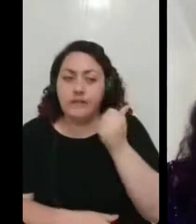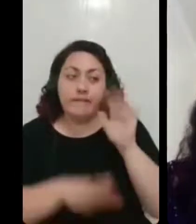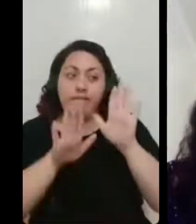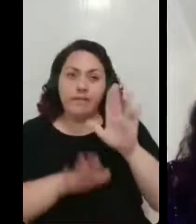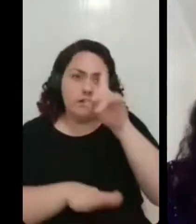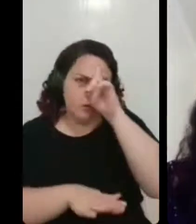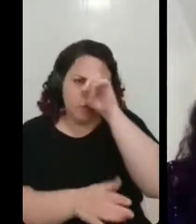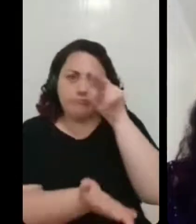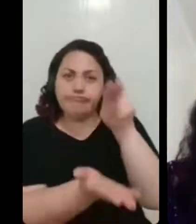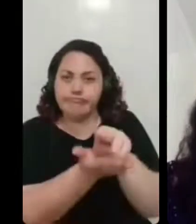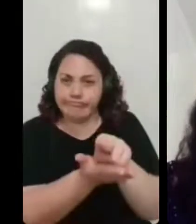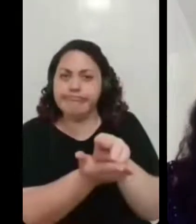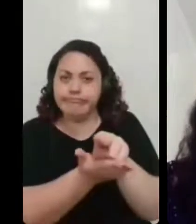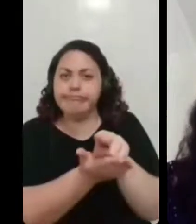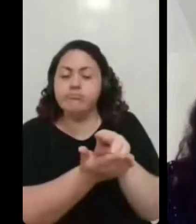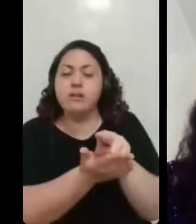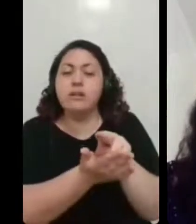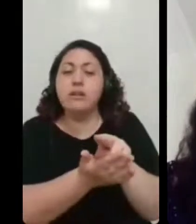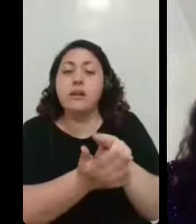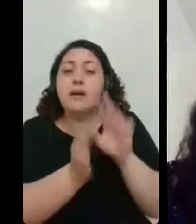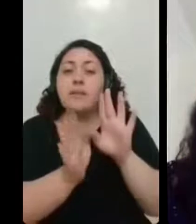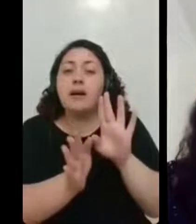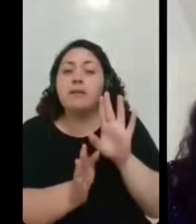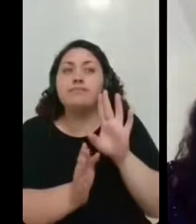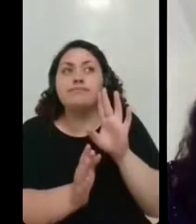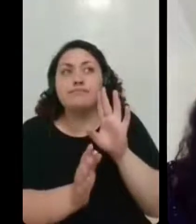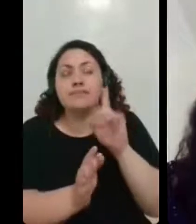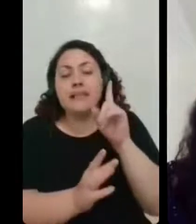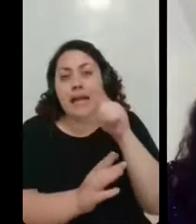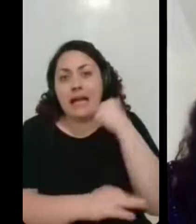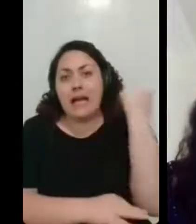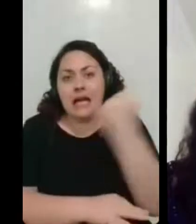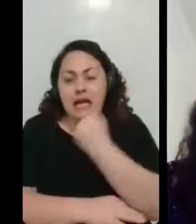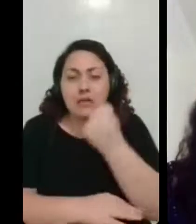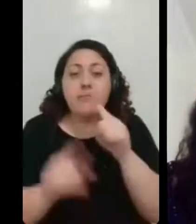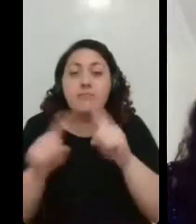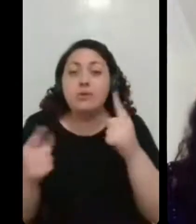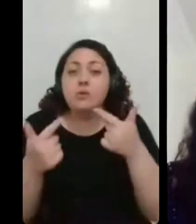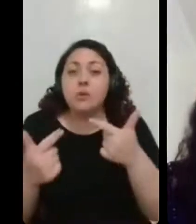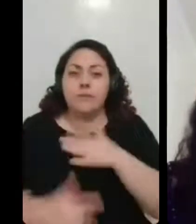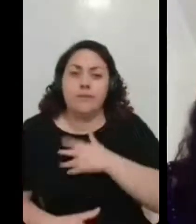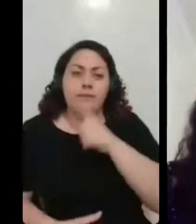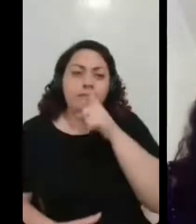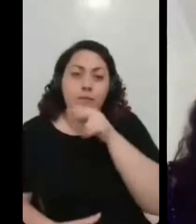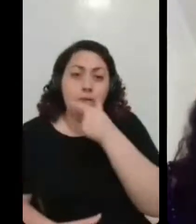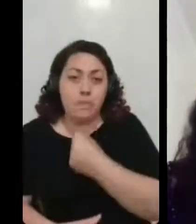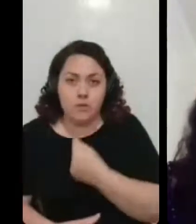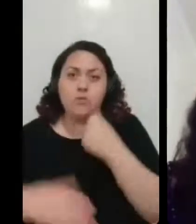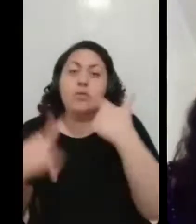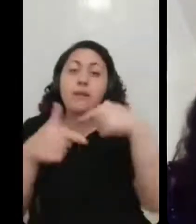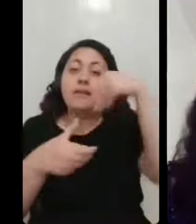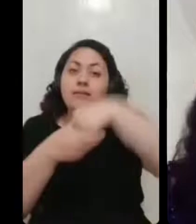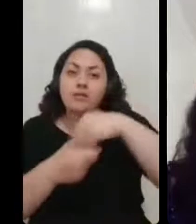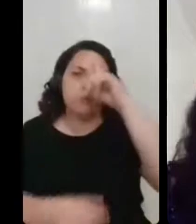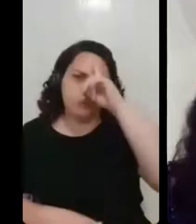tão pior, porque o meu irmão pode estar com ela, porque ele trabalhava na, você tem Covid na época, ele tava próximo, trabalhava no